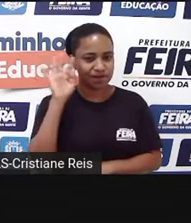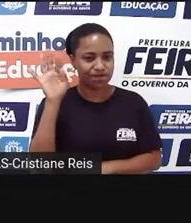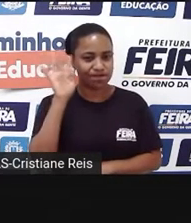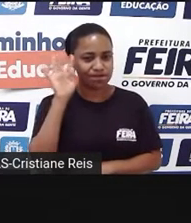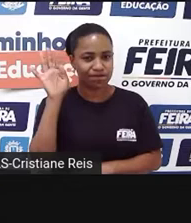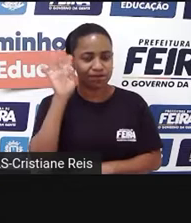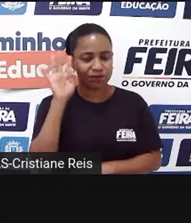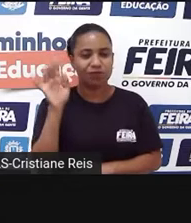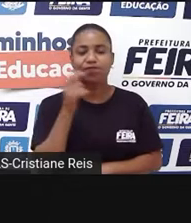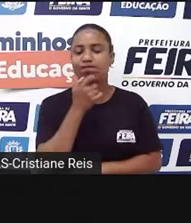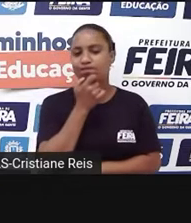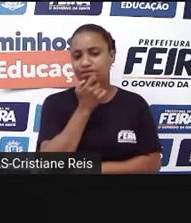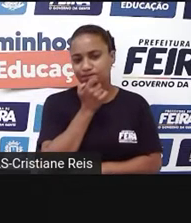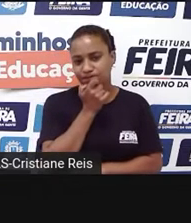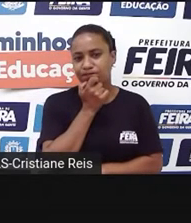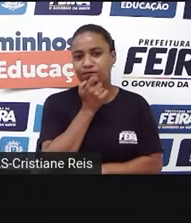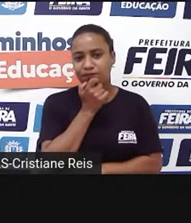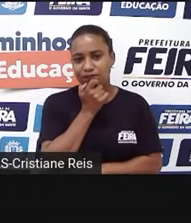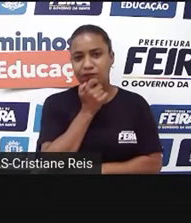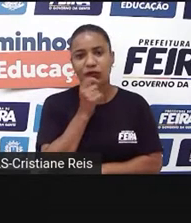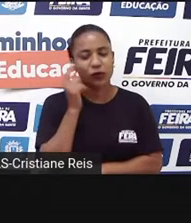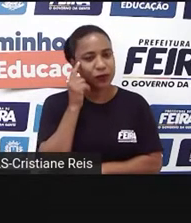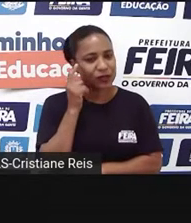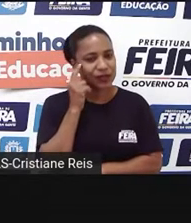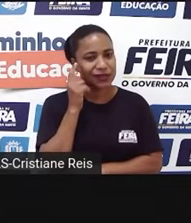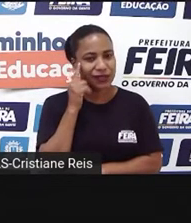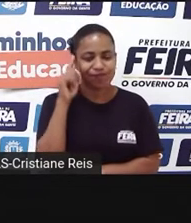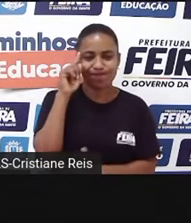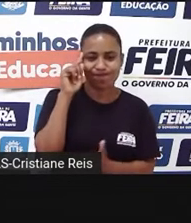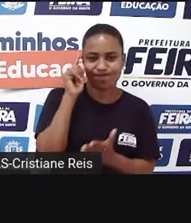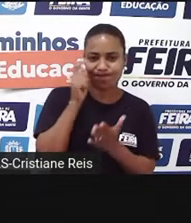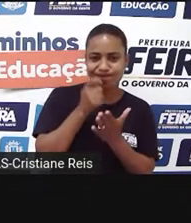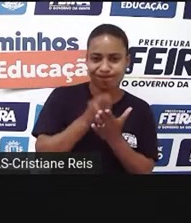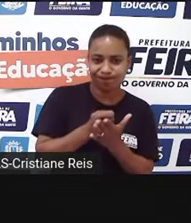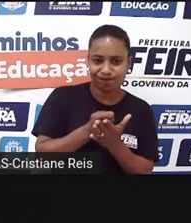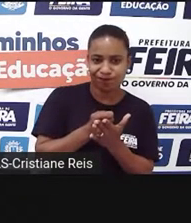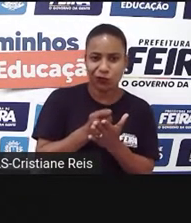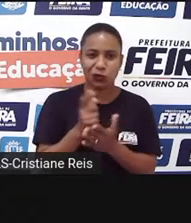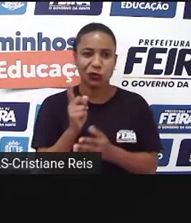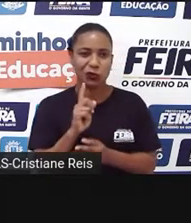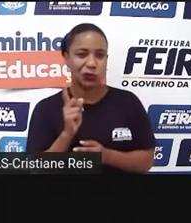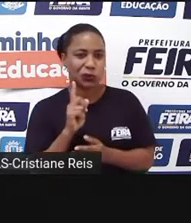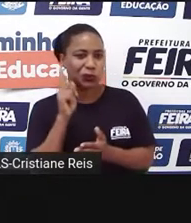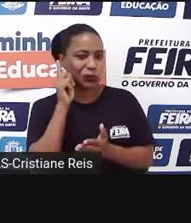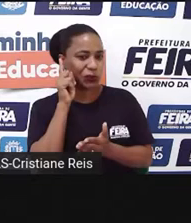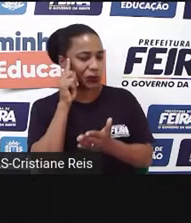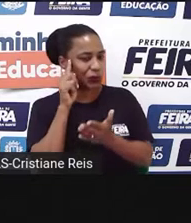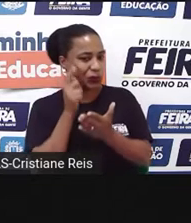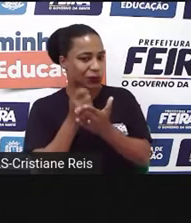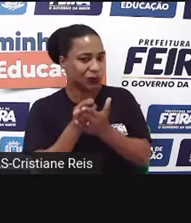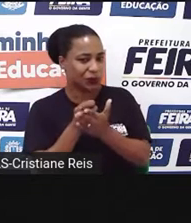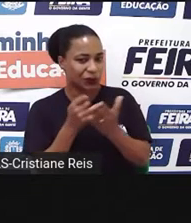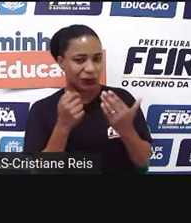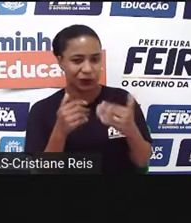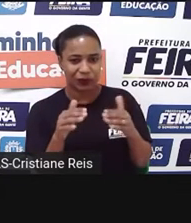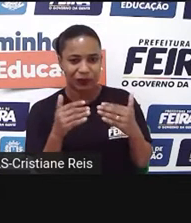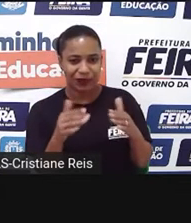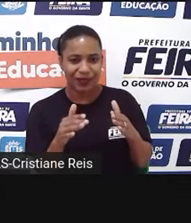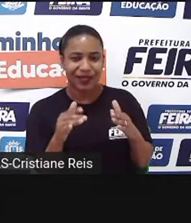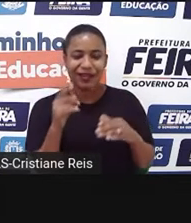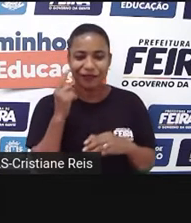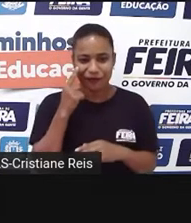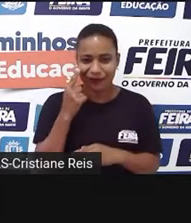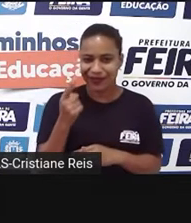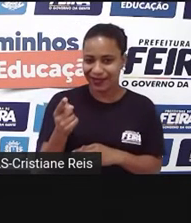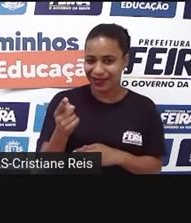partir dessa frase, quando a gente lê a peça, a gente percebe que ele está no momento de dúvida, no momento de reflexão. Se vocês